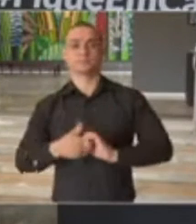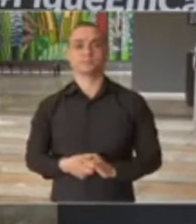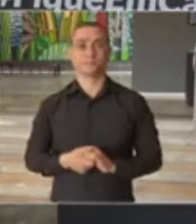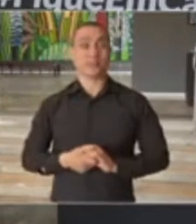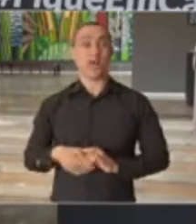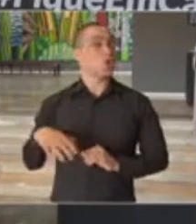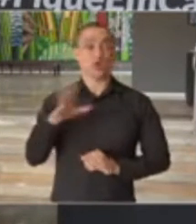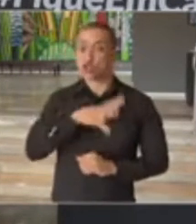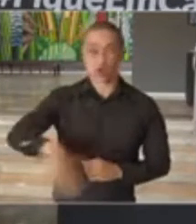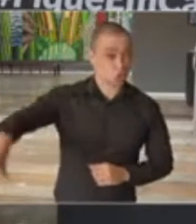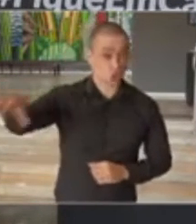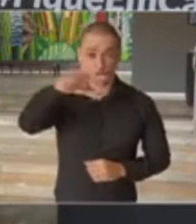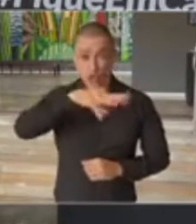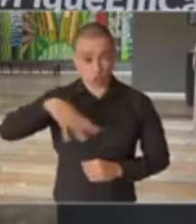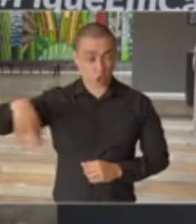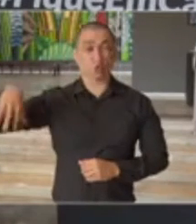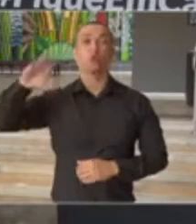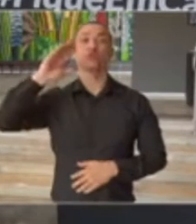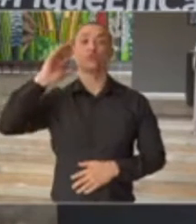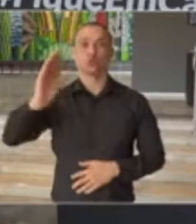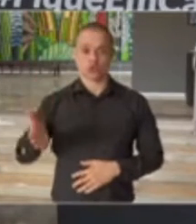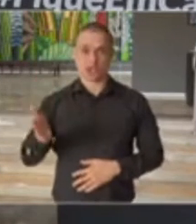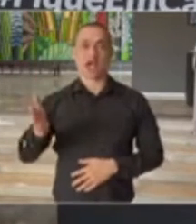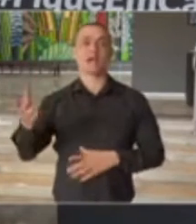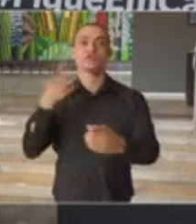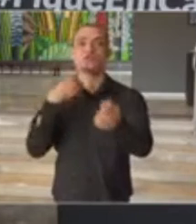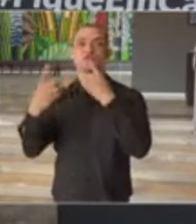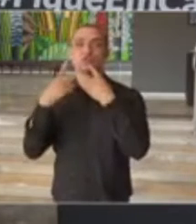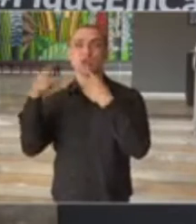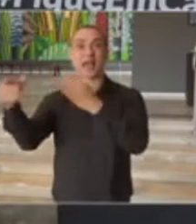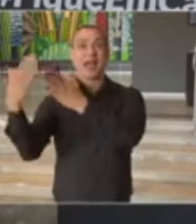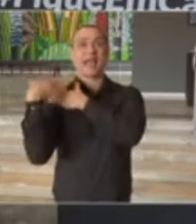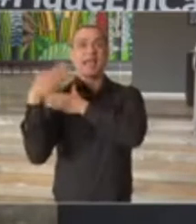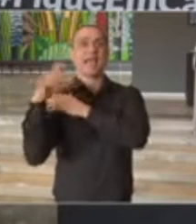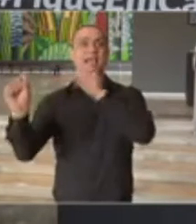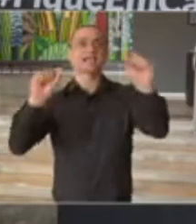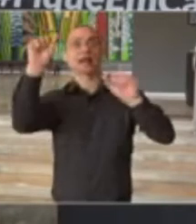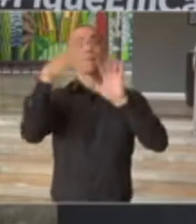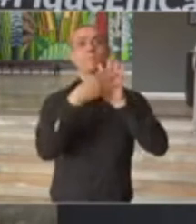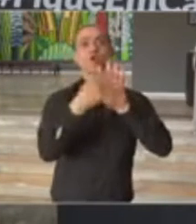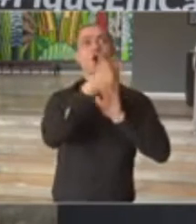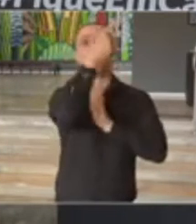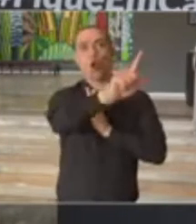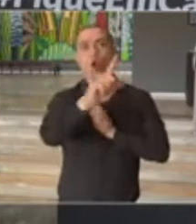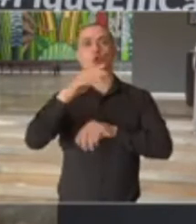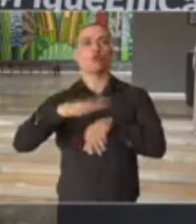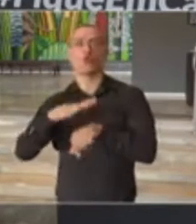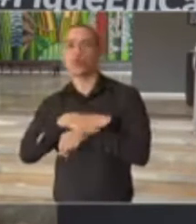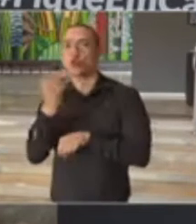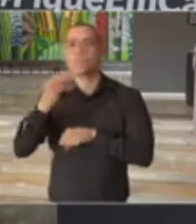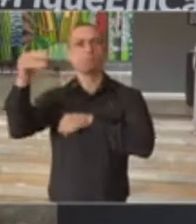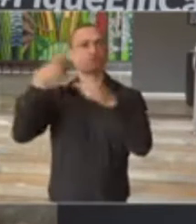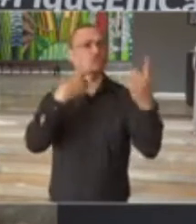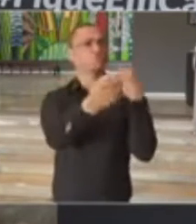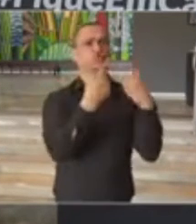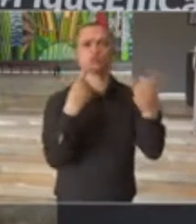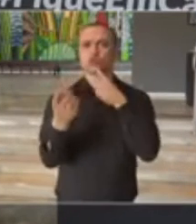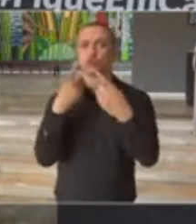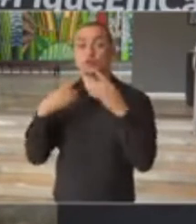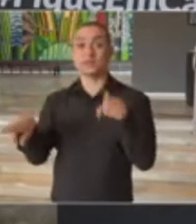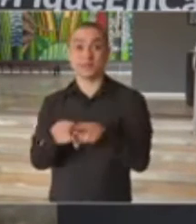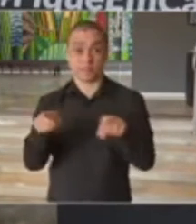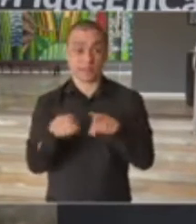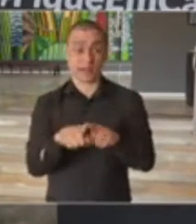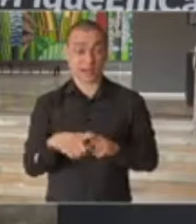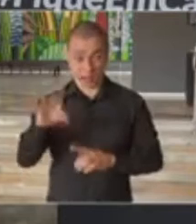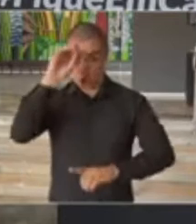esses setores, nós estamos agora recebendo e dialogando sobre outros modelos, outros formatos, e também levando todas